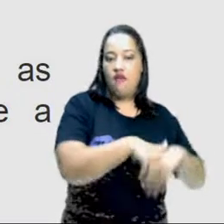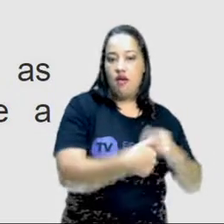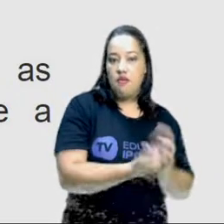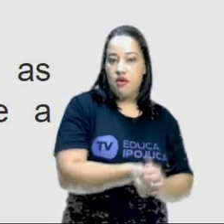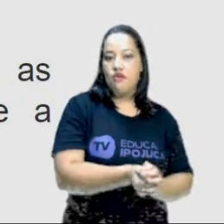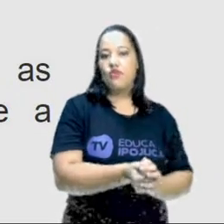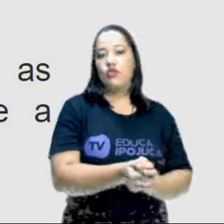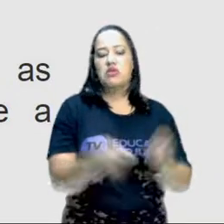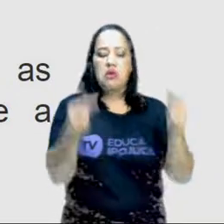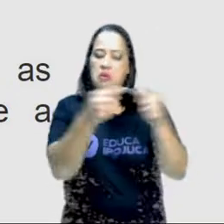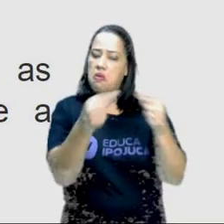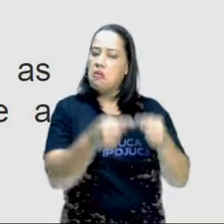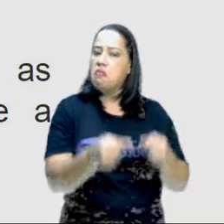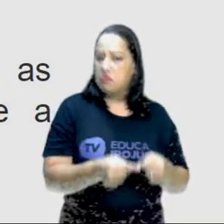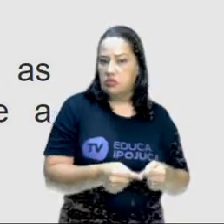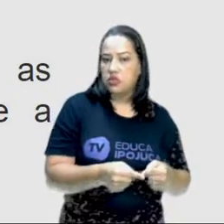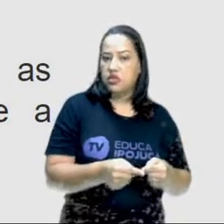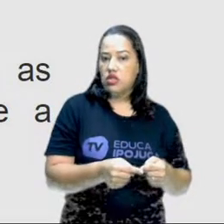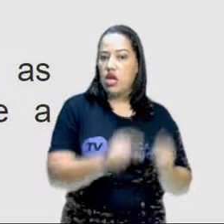e o desenho?